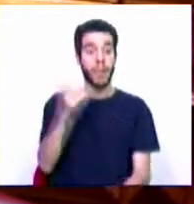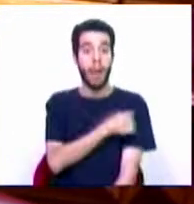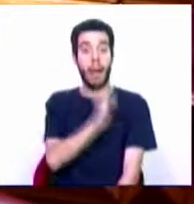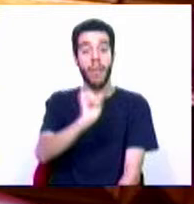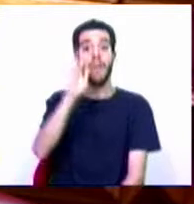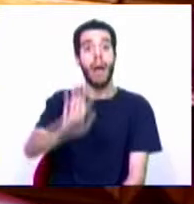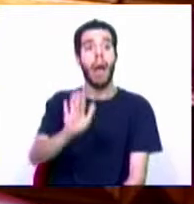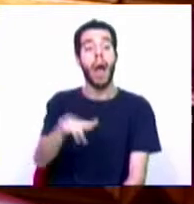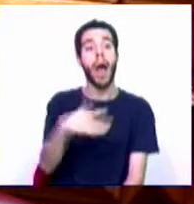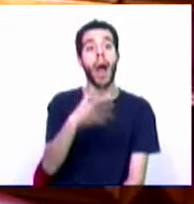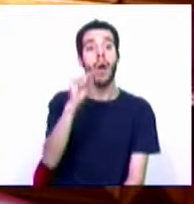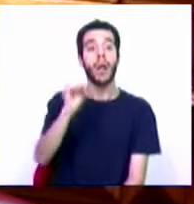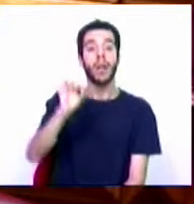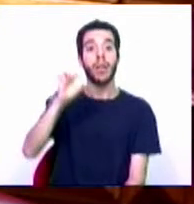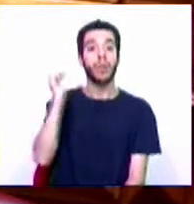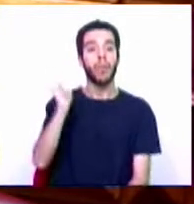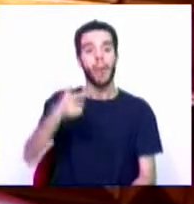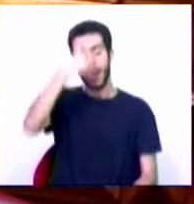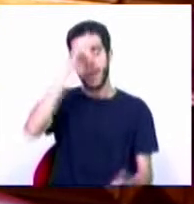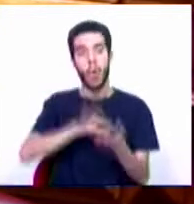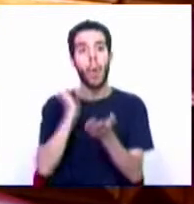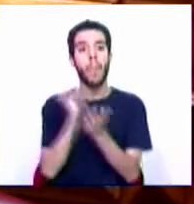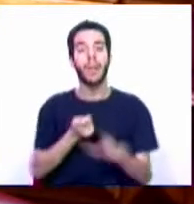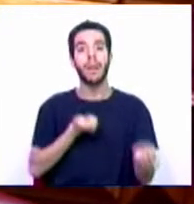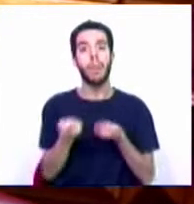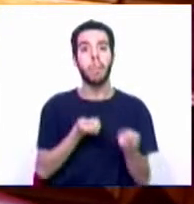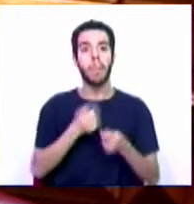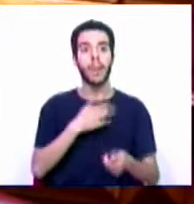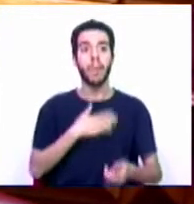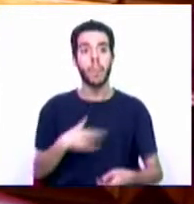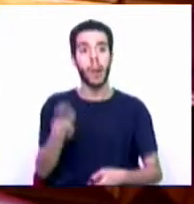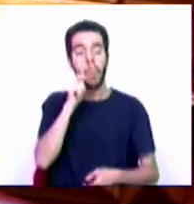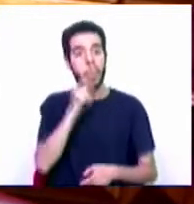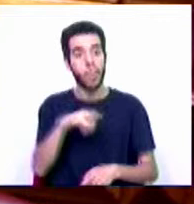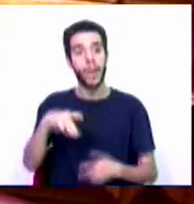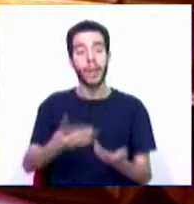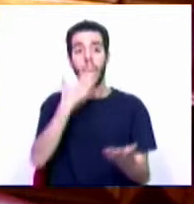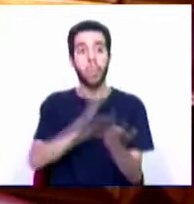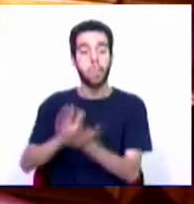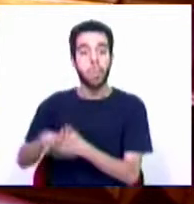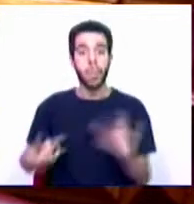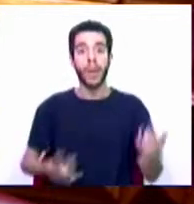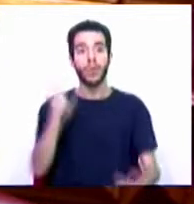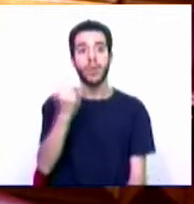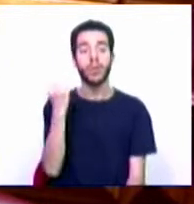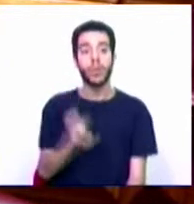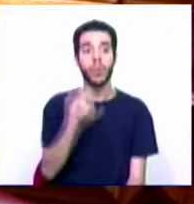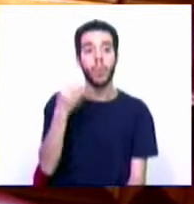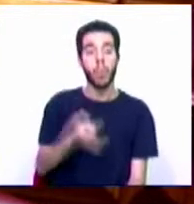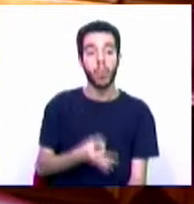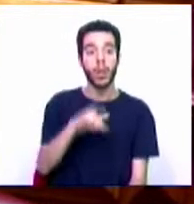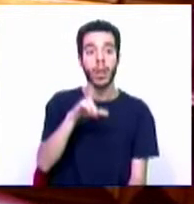anos, licenciou-se em gestão de empresas turísticas e hoteleiras no Instituto Superior Politécnico do Oeste,